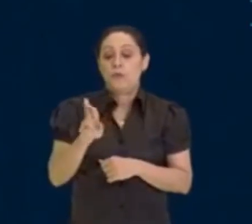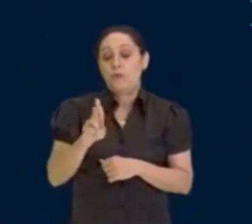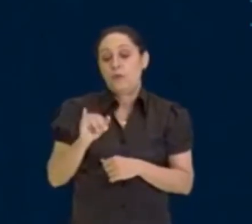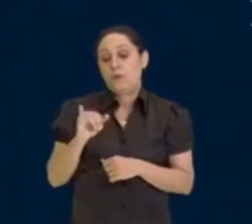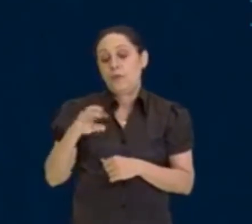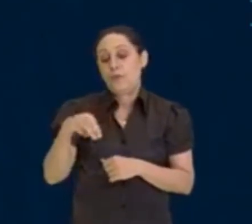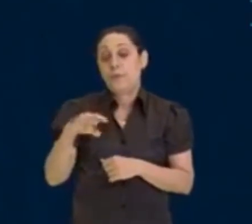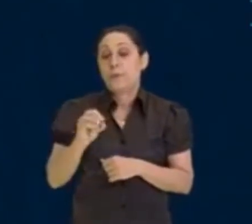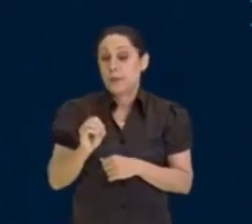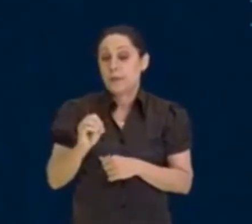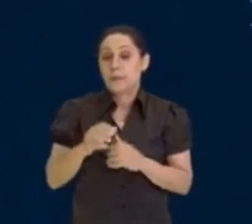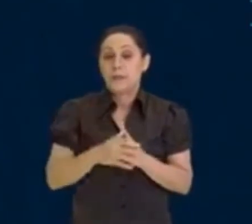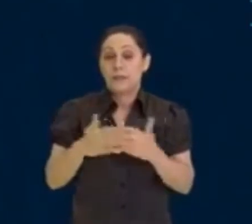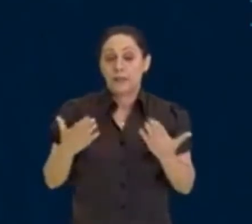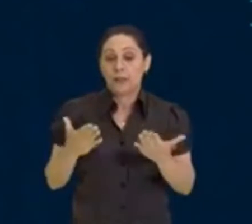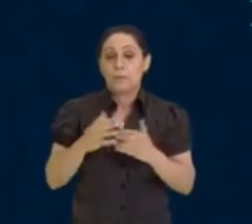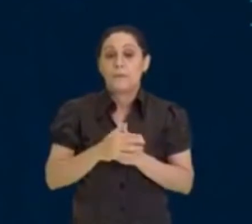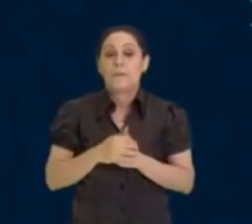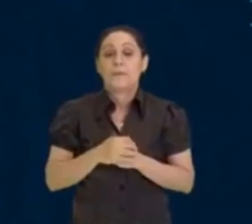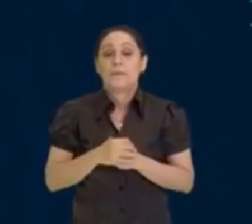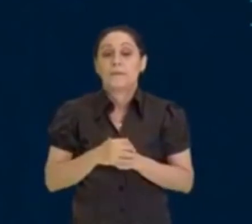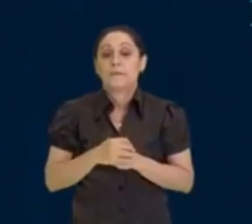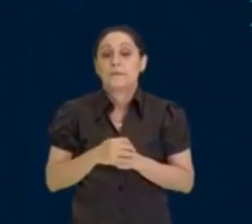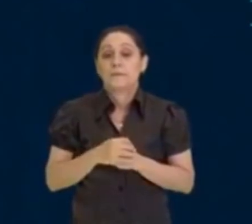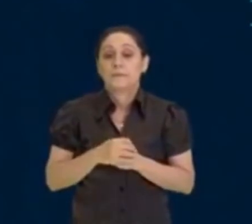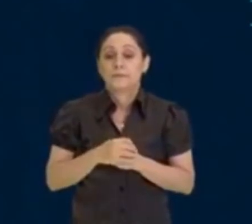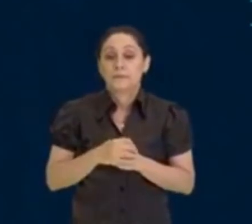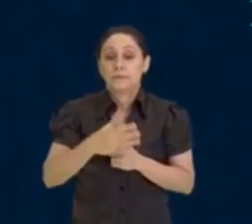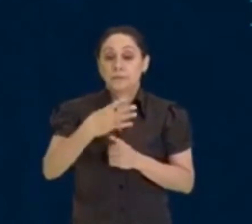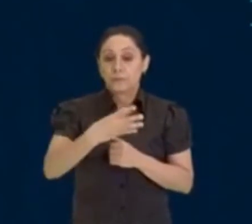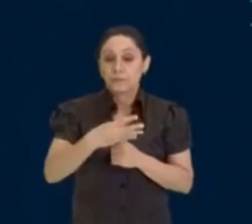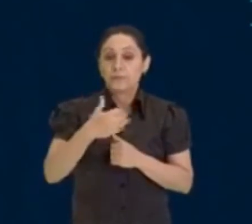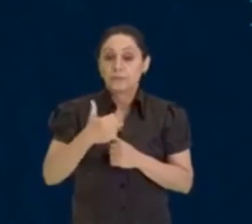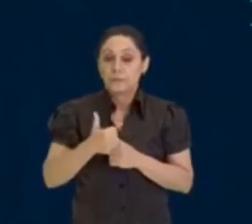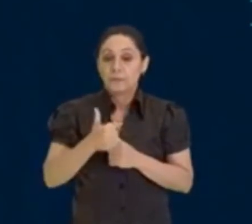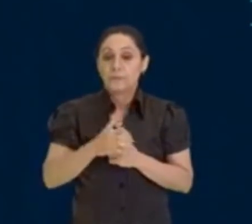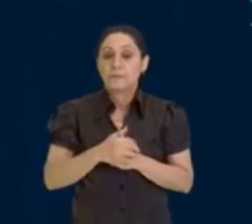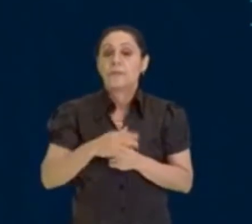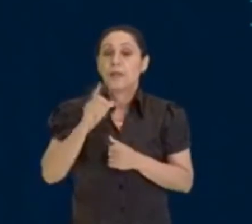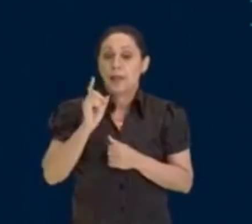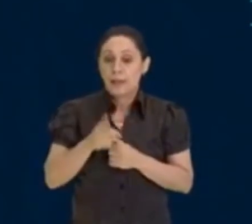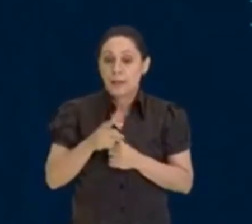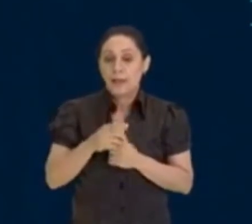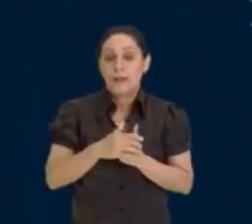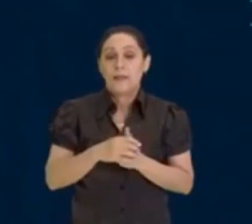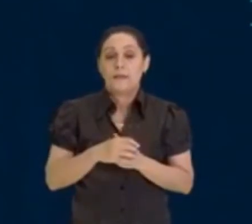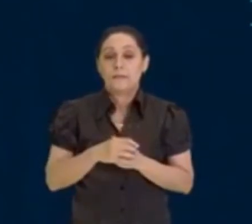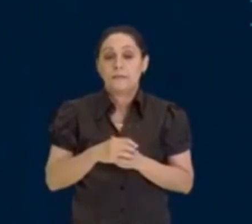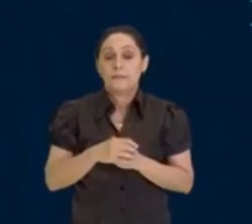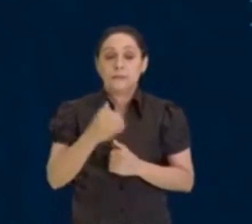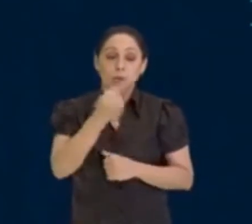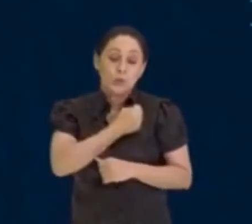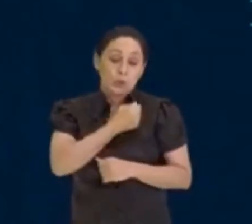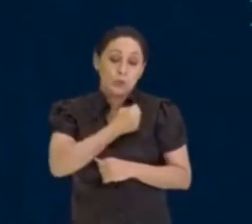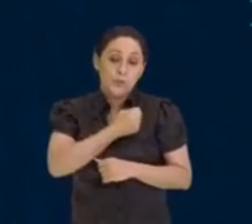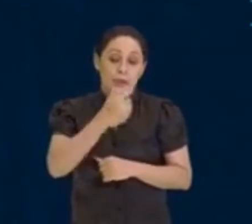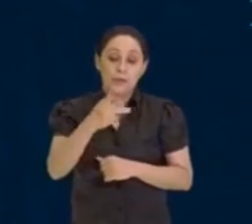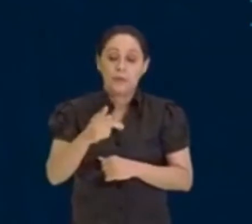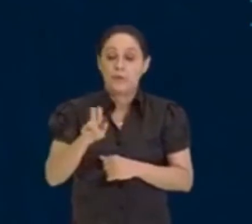não, mas nesse caso, o 41, ele é um número primo.